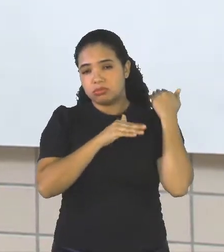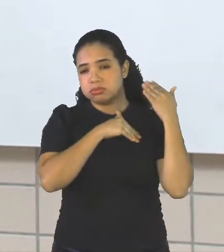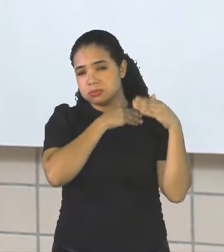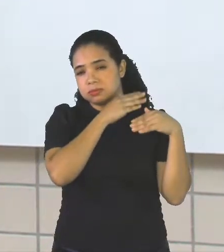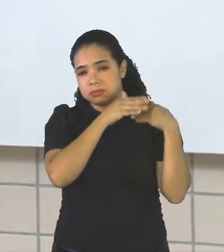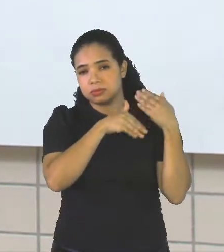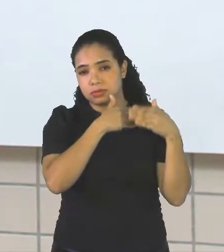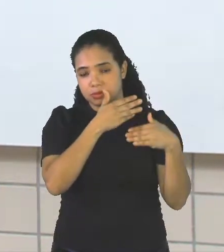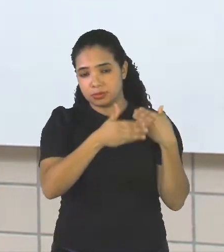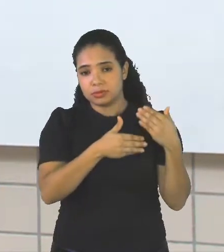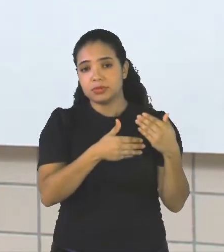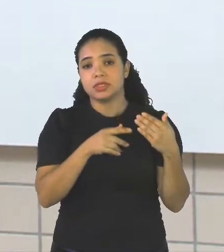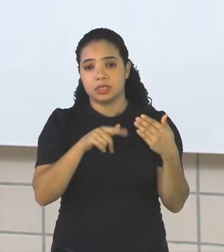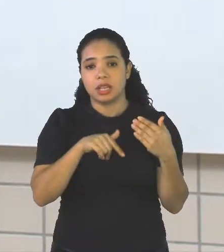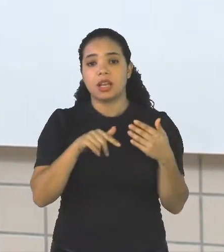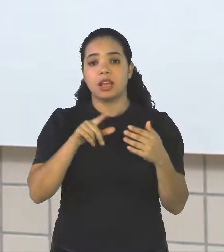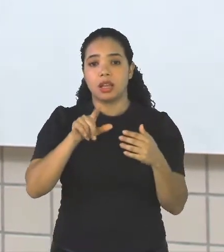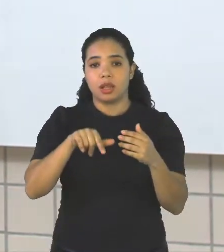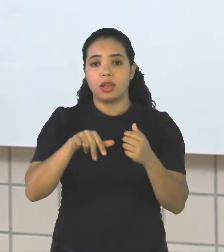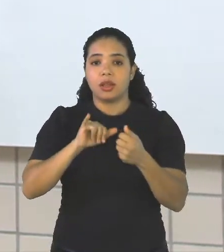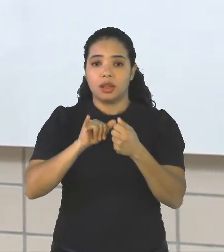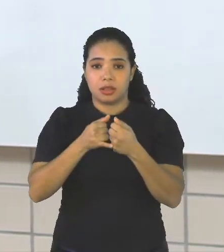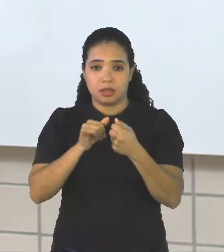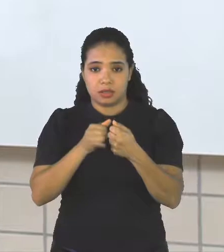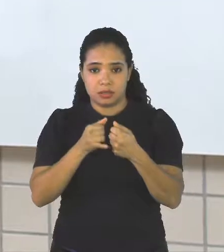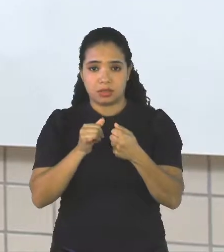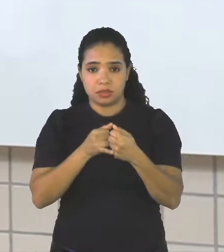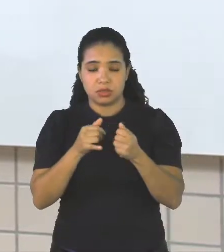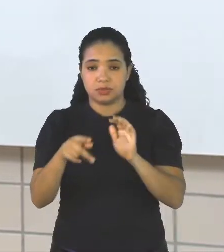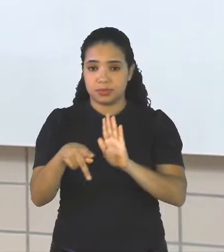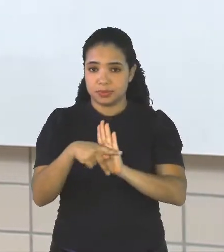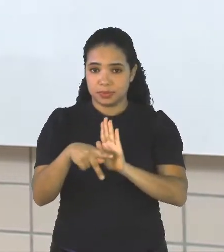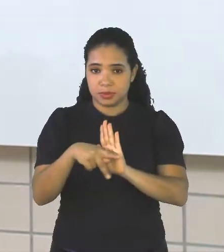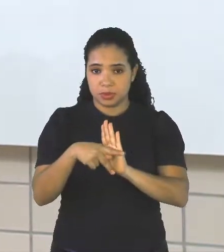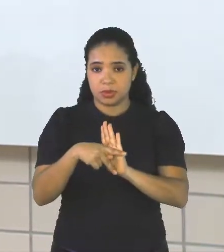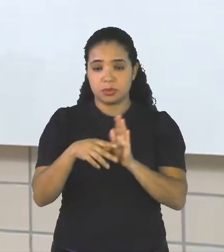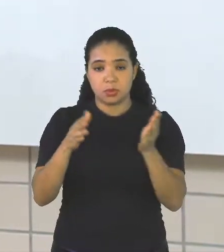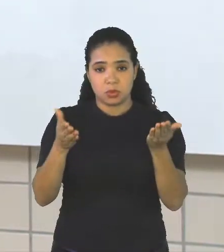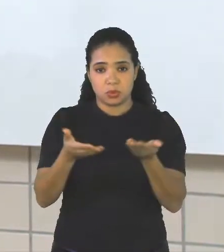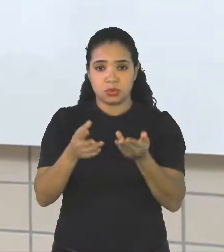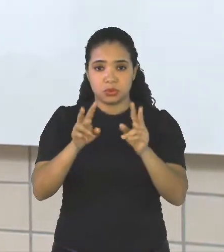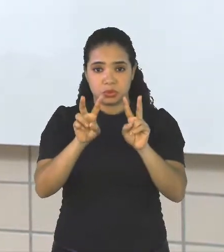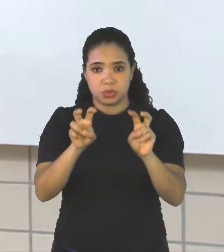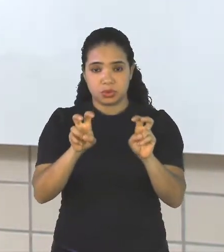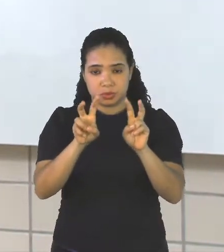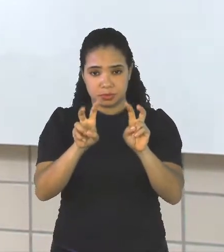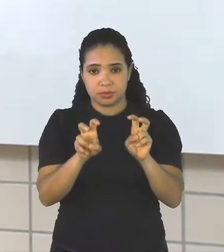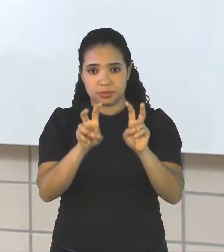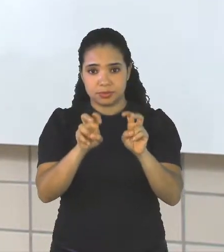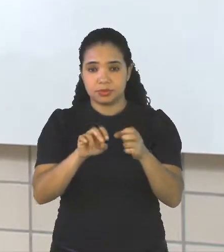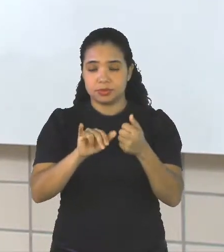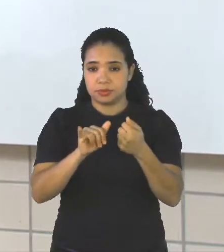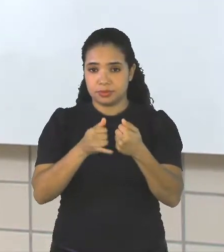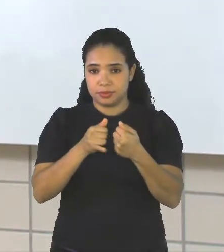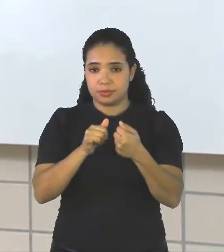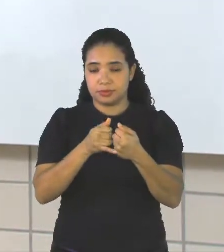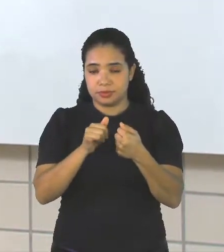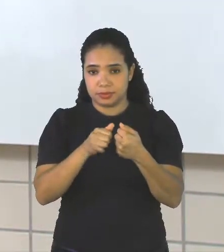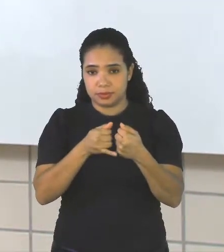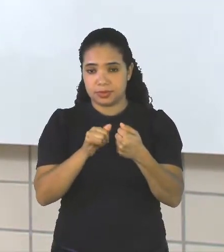adjectives, ok? Nós vamos aí lembrar desses nomezinhos, dessas